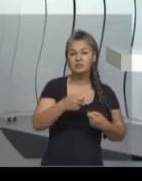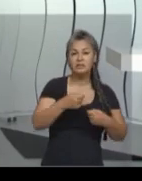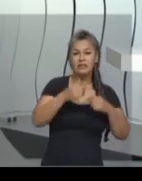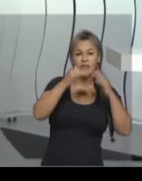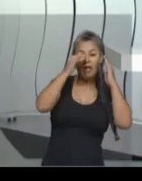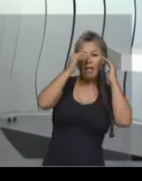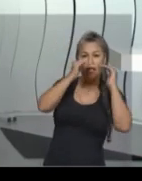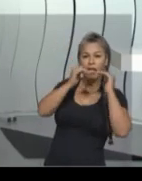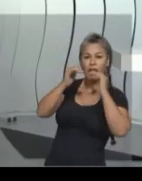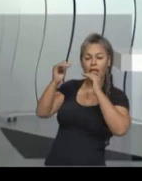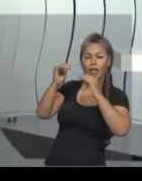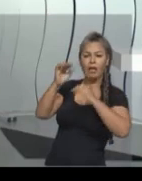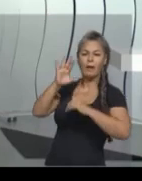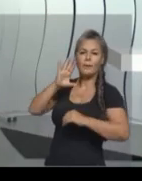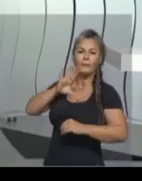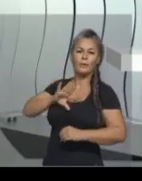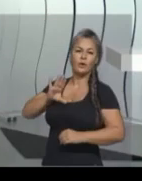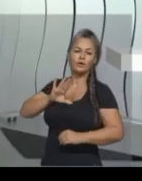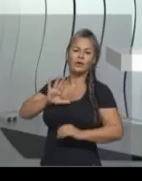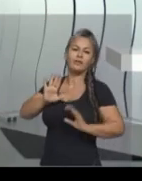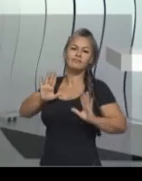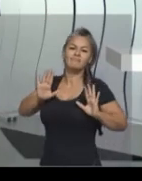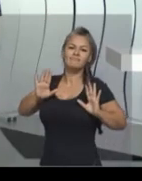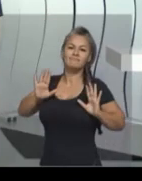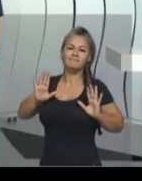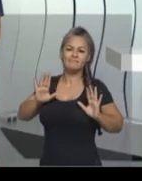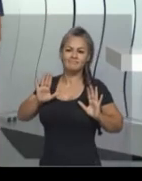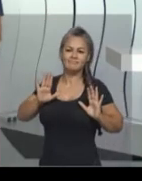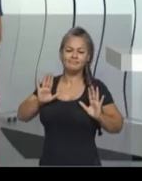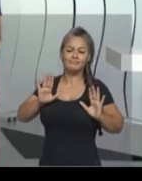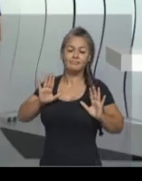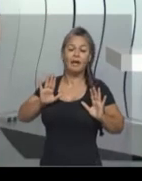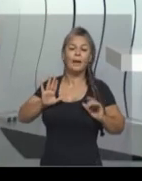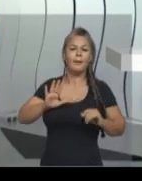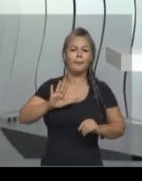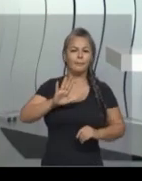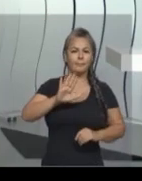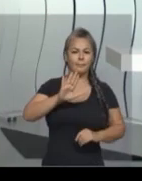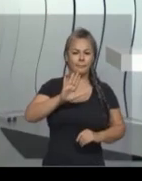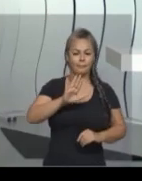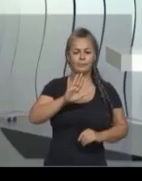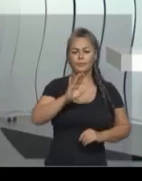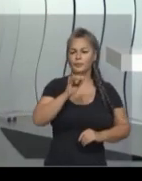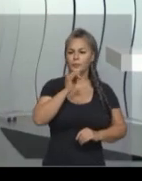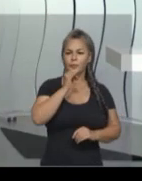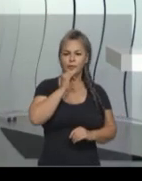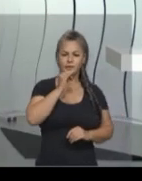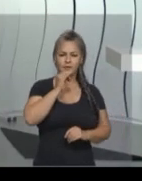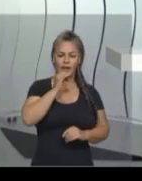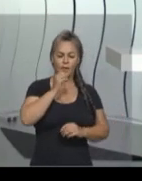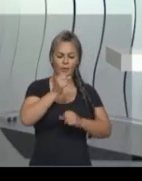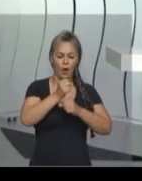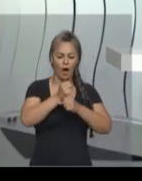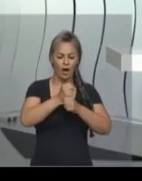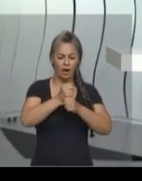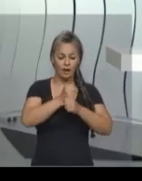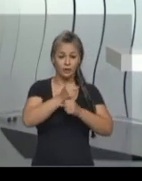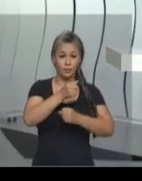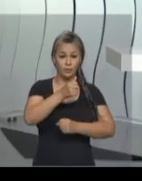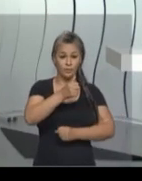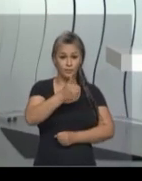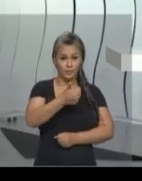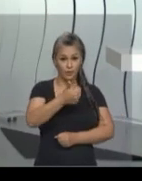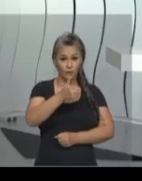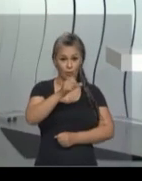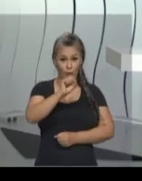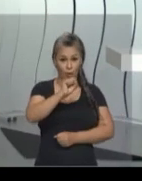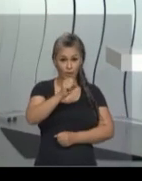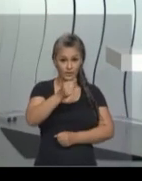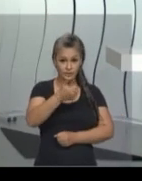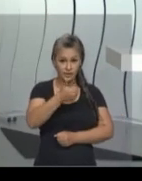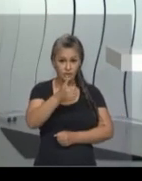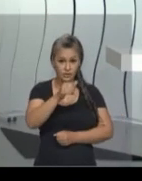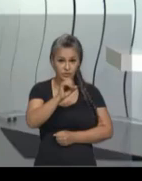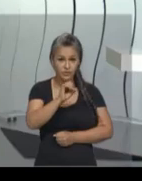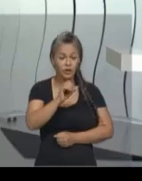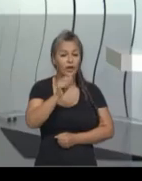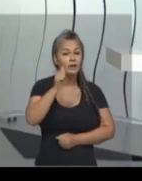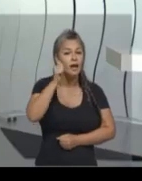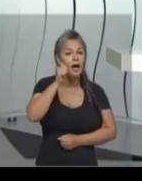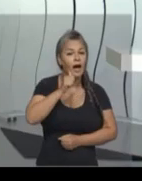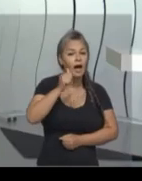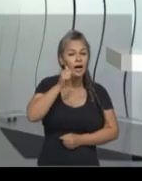de 1818, a rainha Dona Maria I, mãe do príncipe regente Dom João,